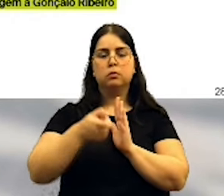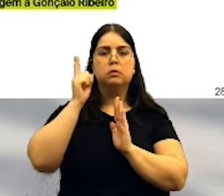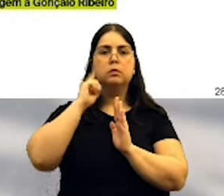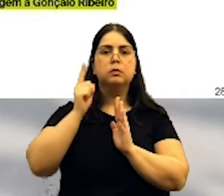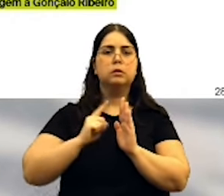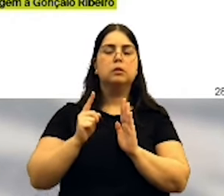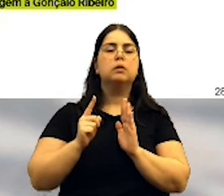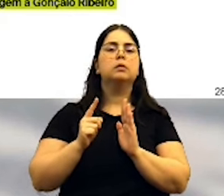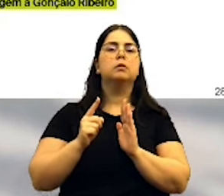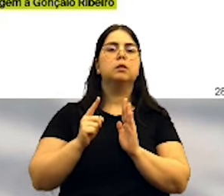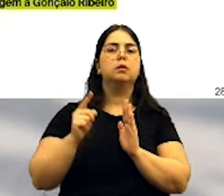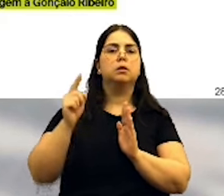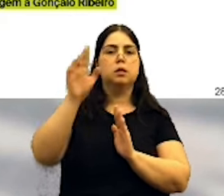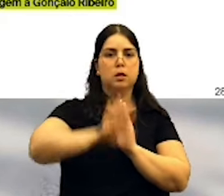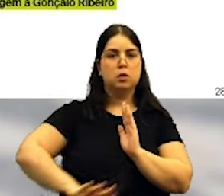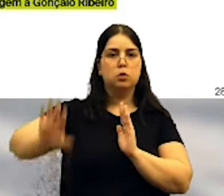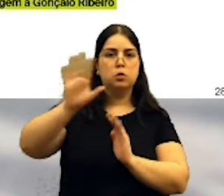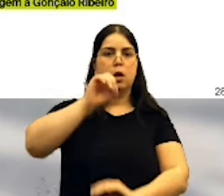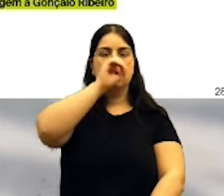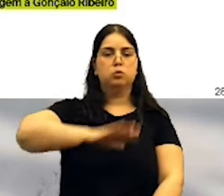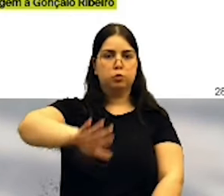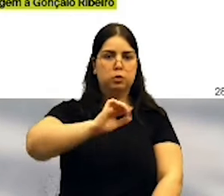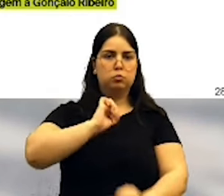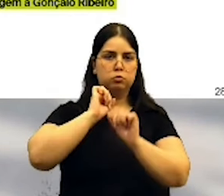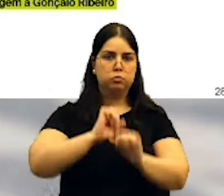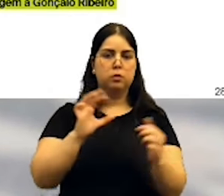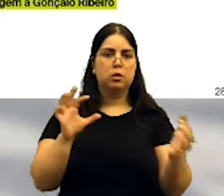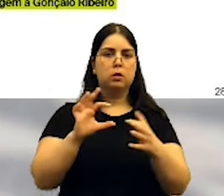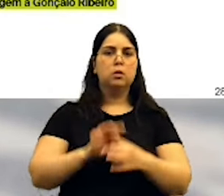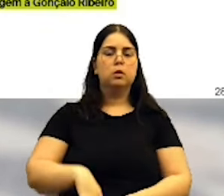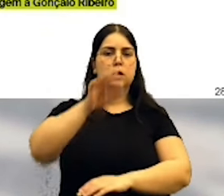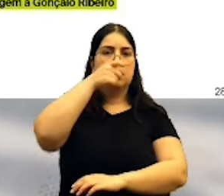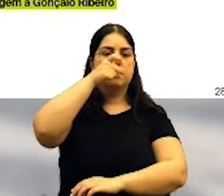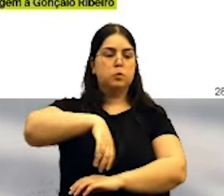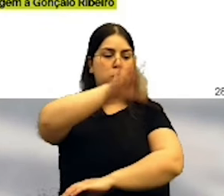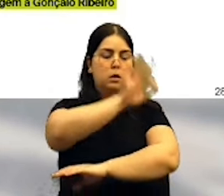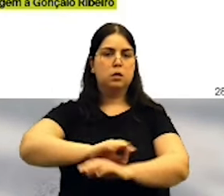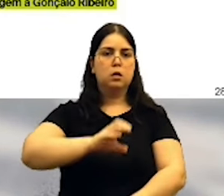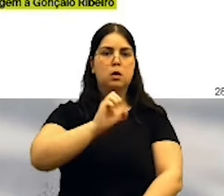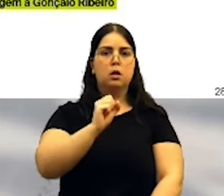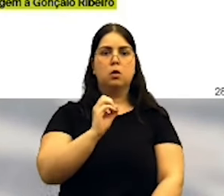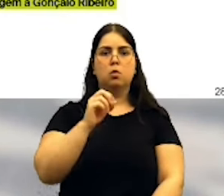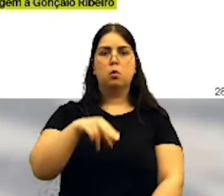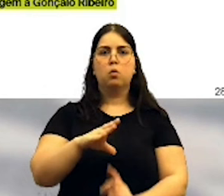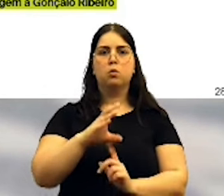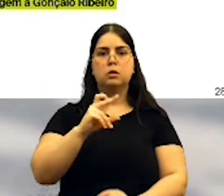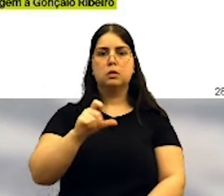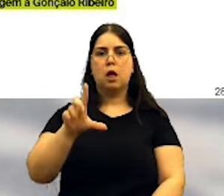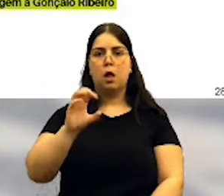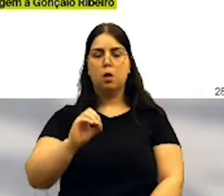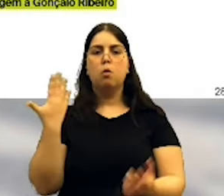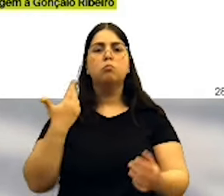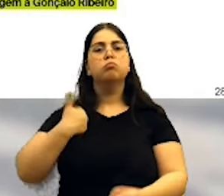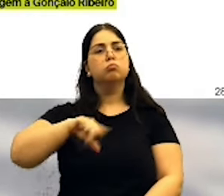dos Jardins, que foi instituído a 25 de Maio em homenagem ao arquiteto Gonçalo Ribeiro Teles e que nós gostávamos que fosse o Dia das Veredas de